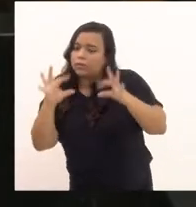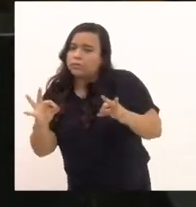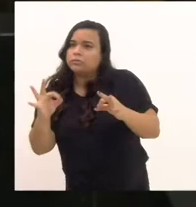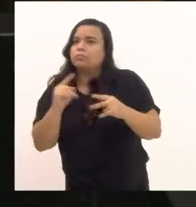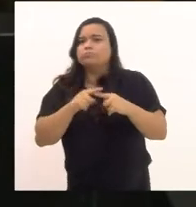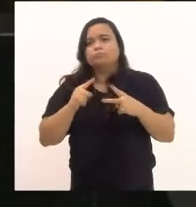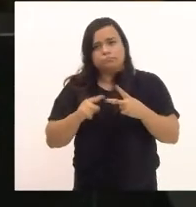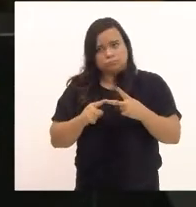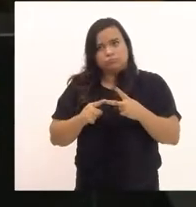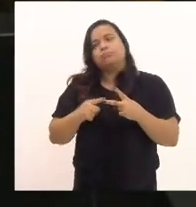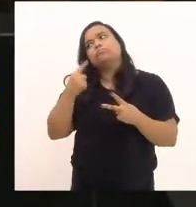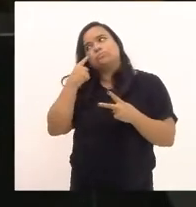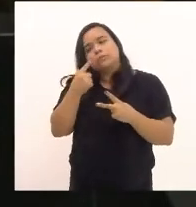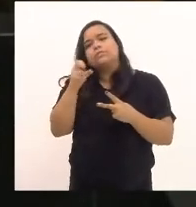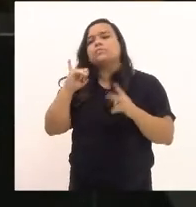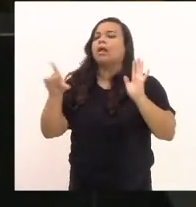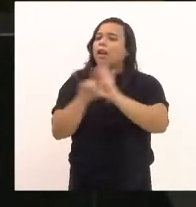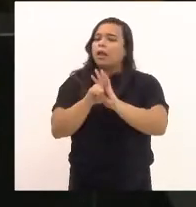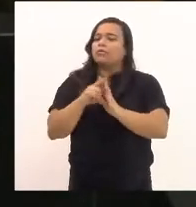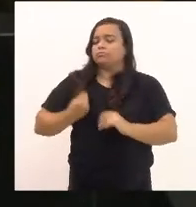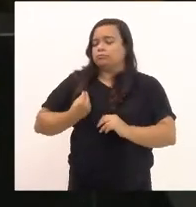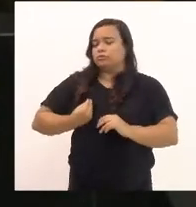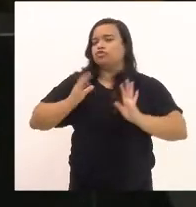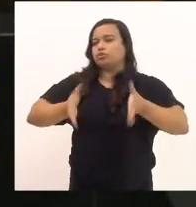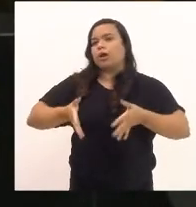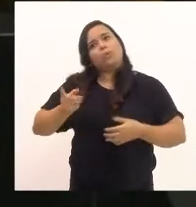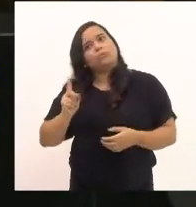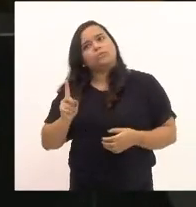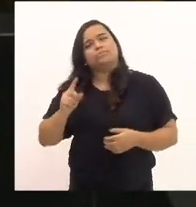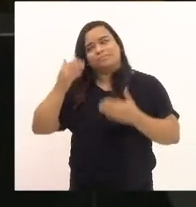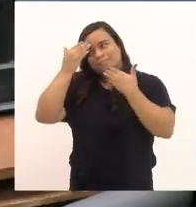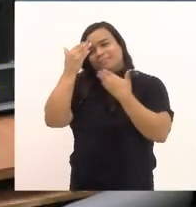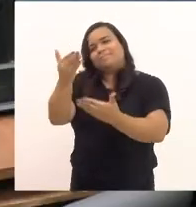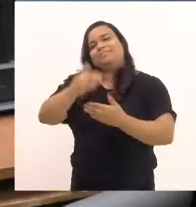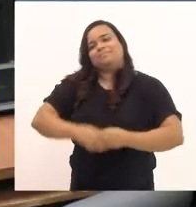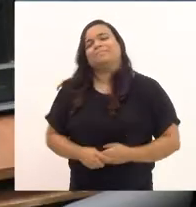se a lei já está em vigor. Muito obrigado, senhora presidente.